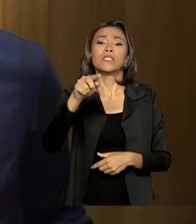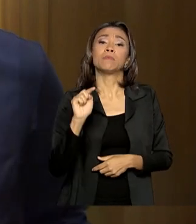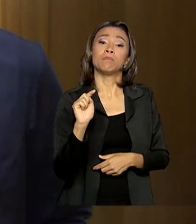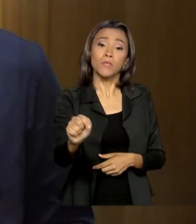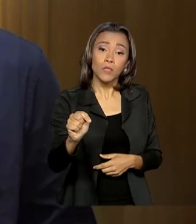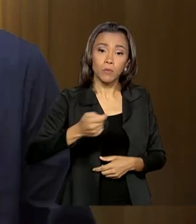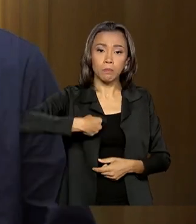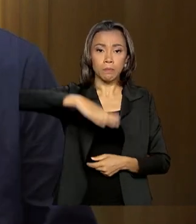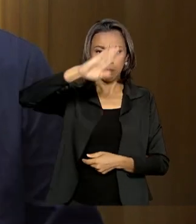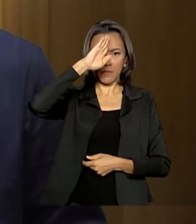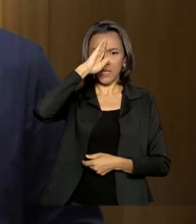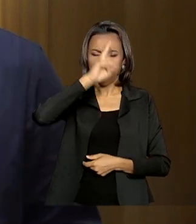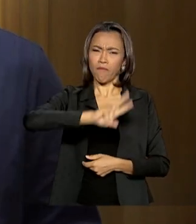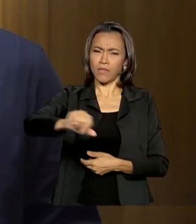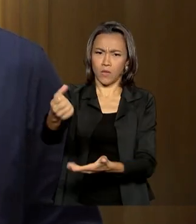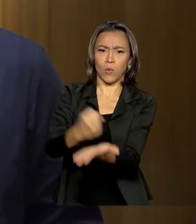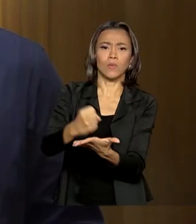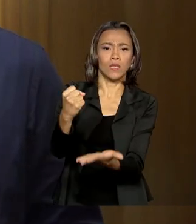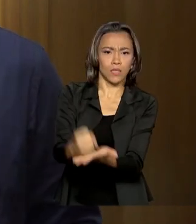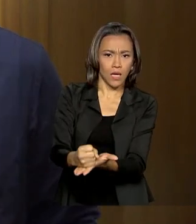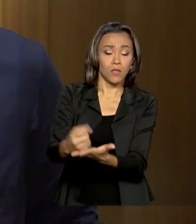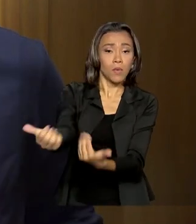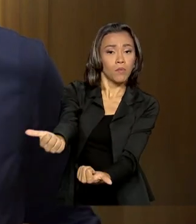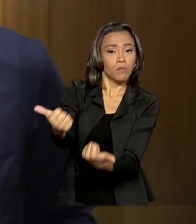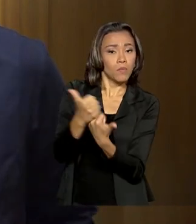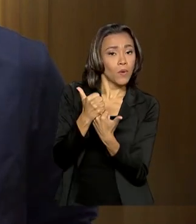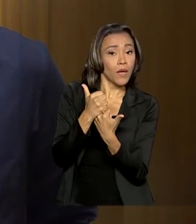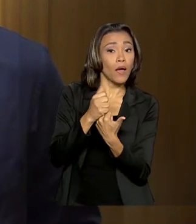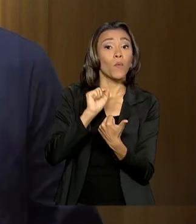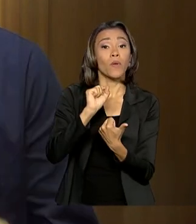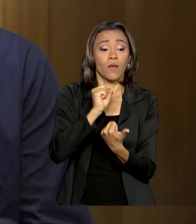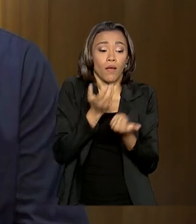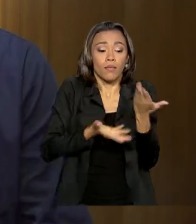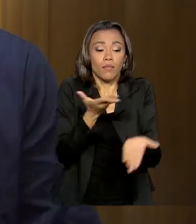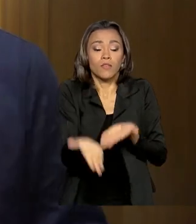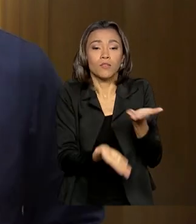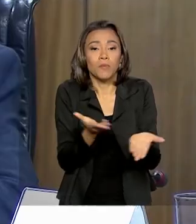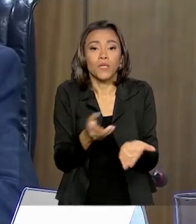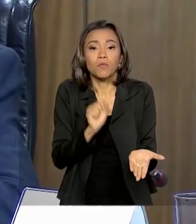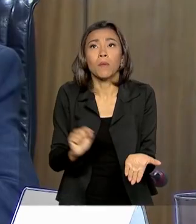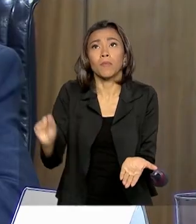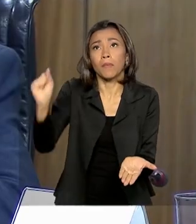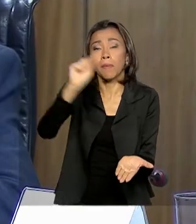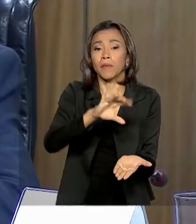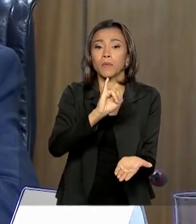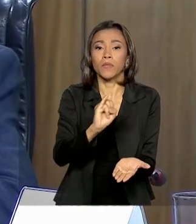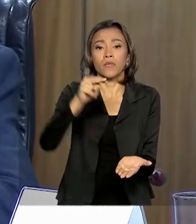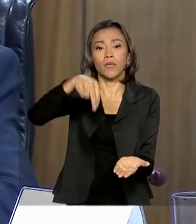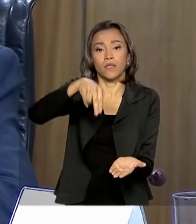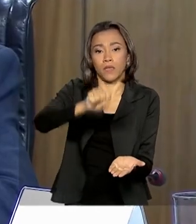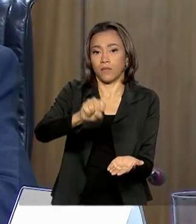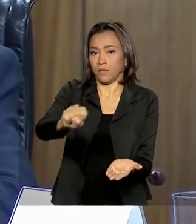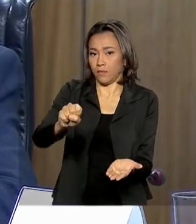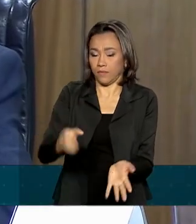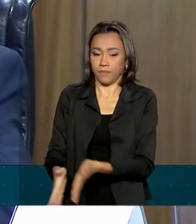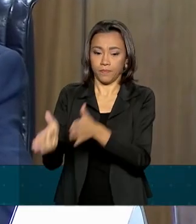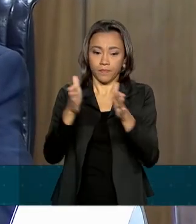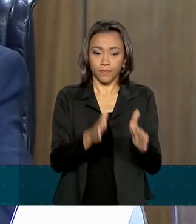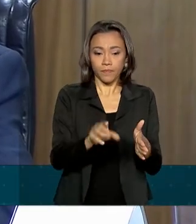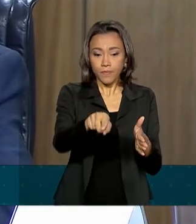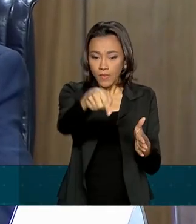da reserva serão contratados para reforçar o atendimento nos postos do INSS. A ideia é que esses militares